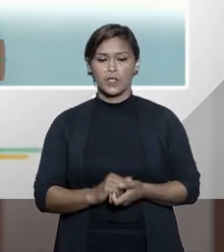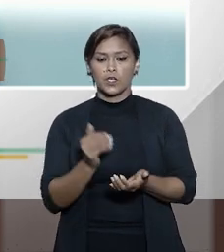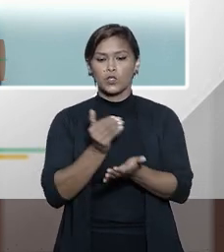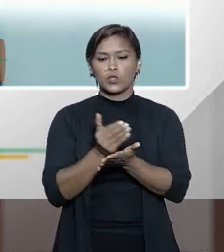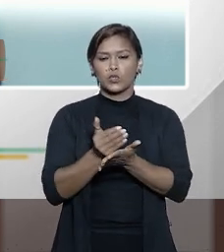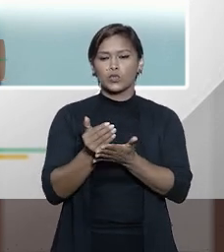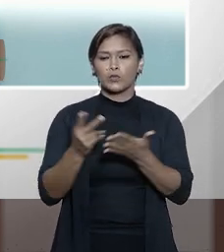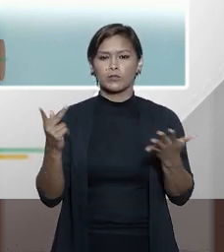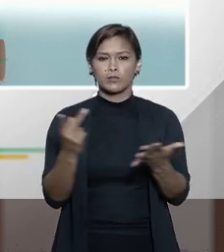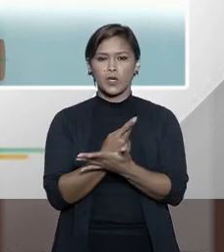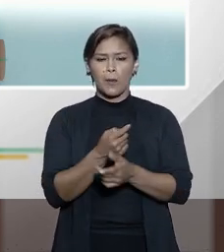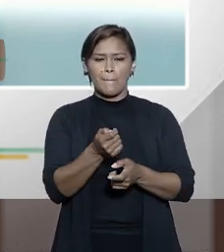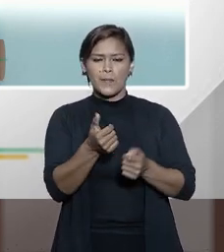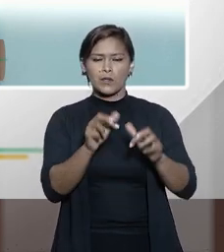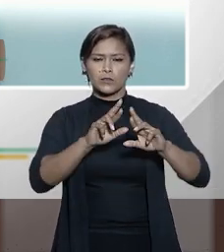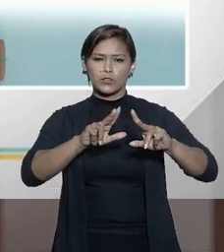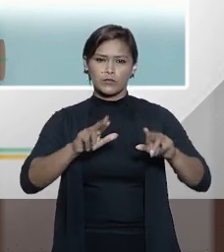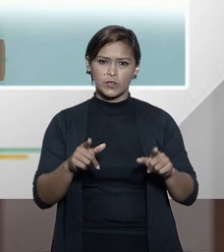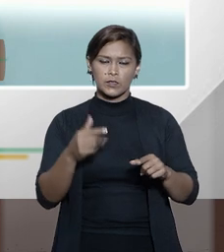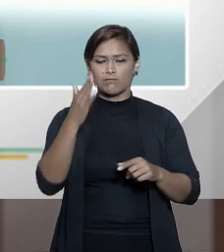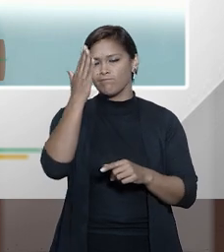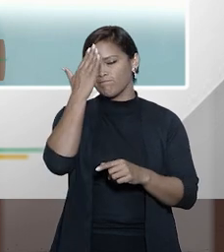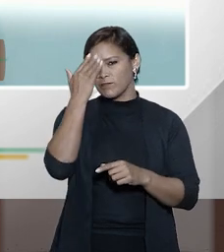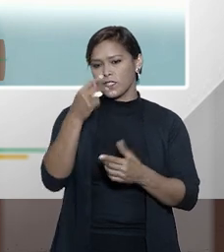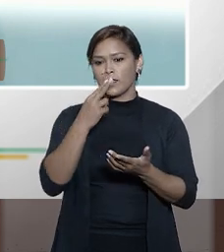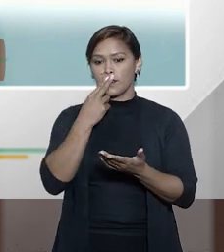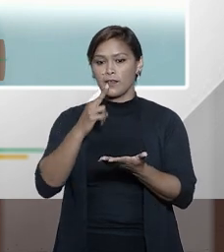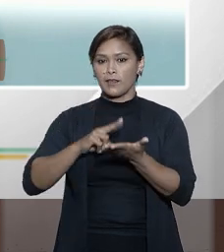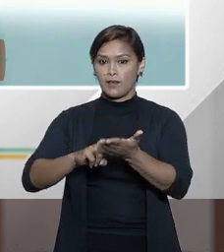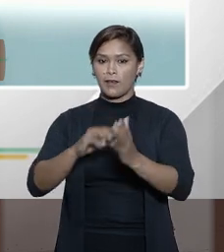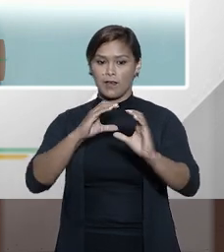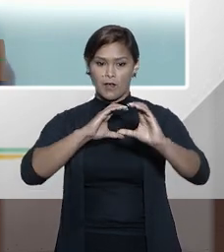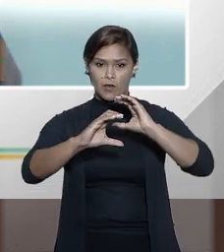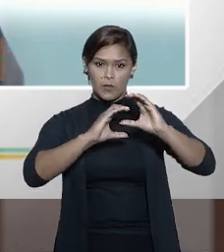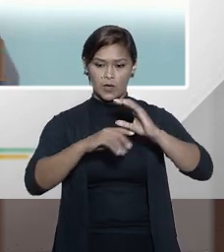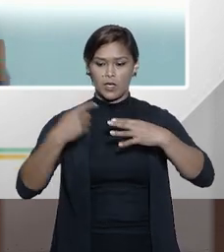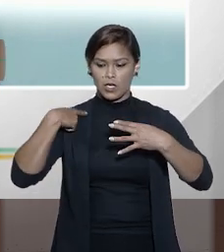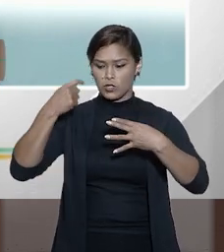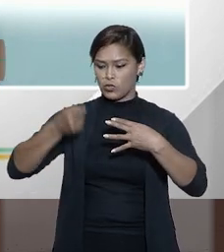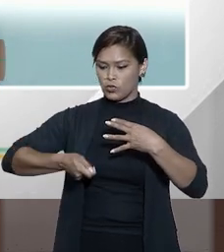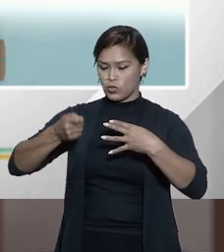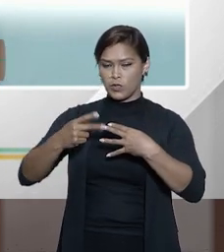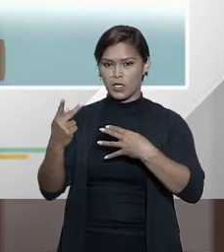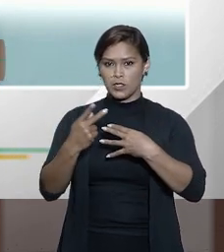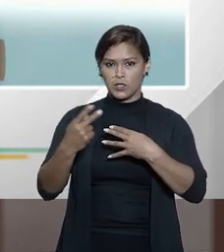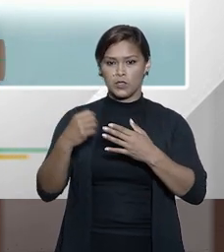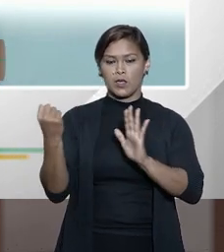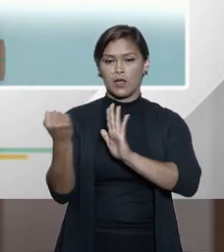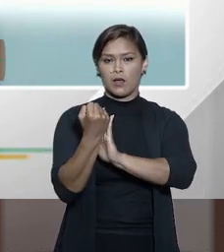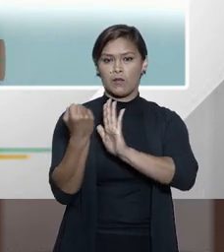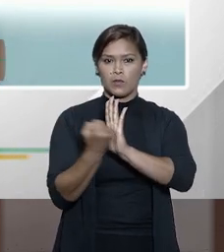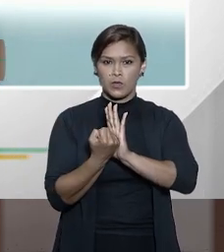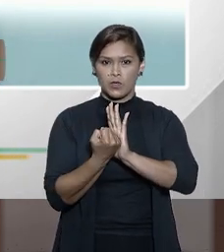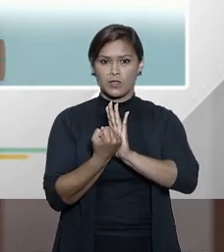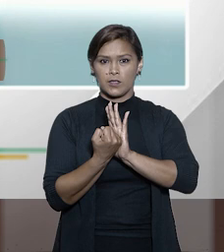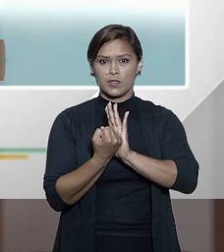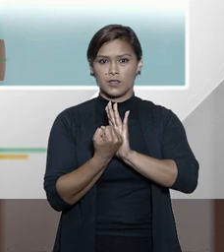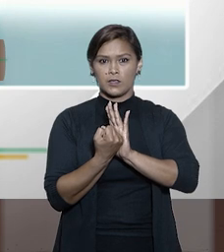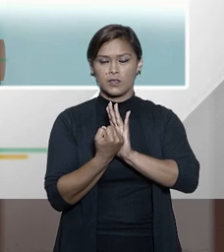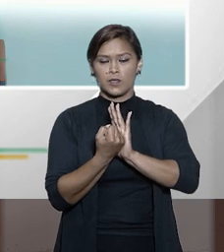Os procedimentos são um pouco distintos, a gente sabe que carta é a comunicação de juiz para juiz, a homologação